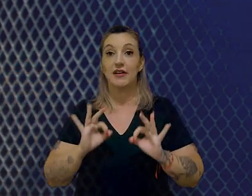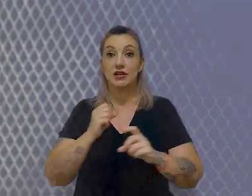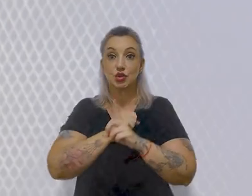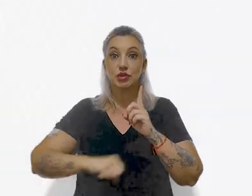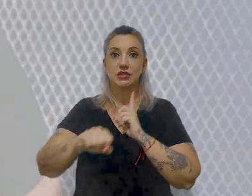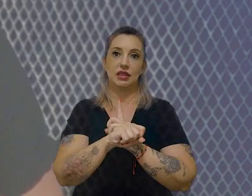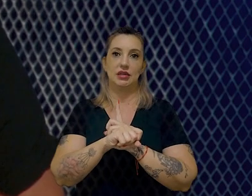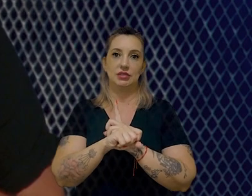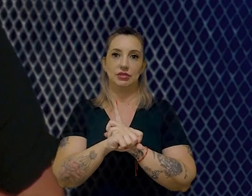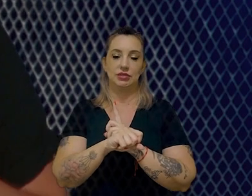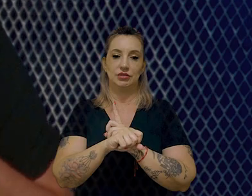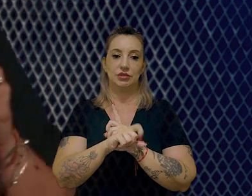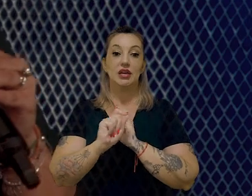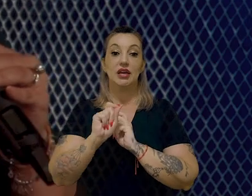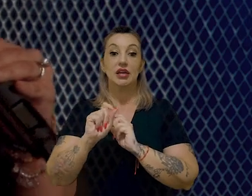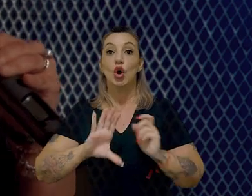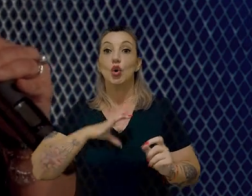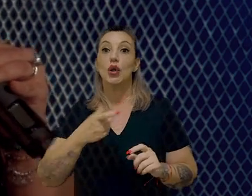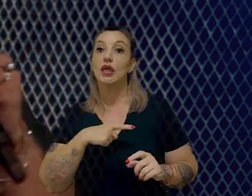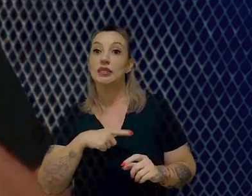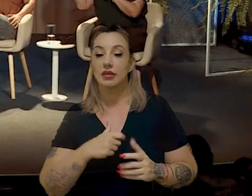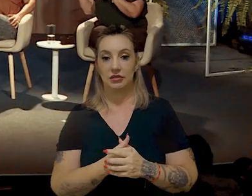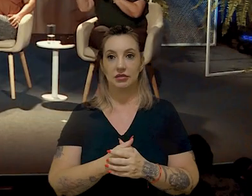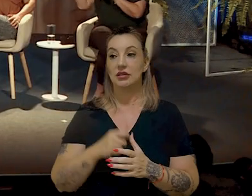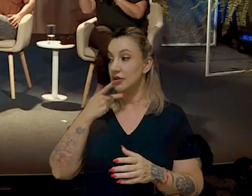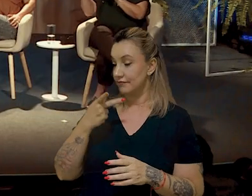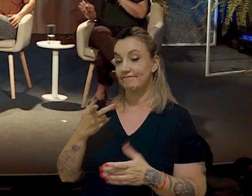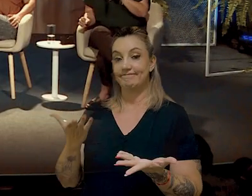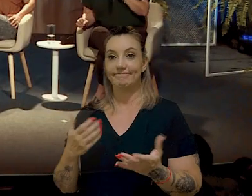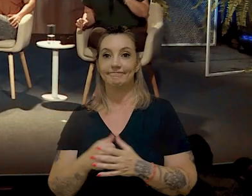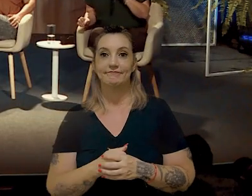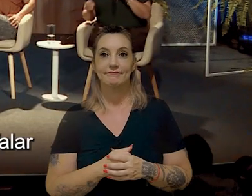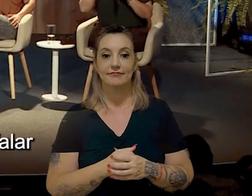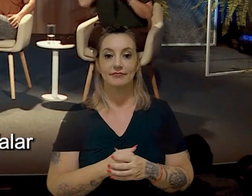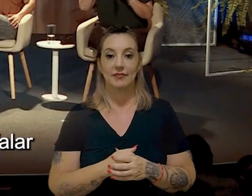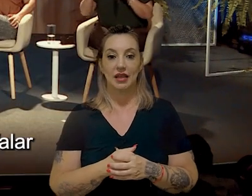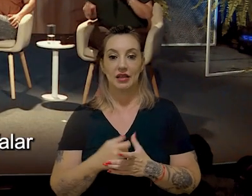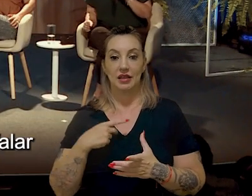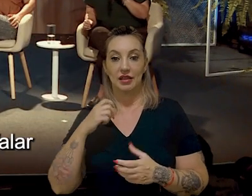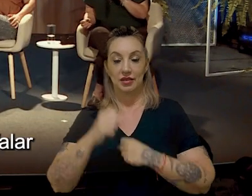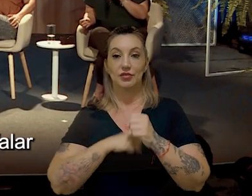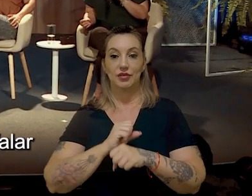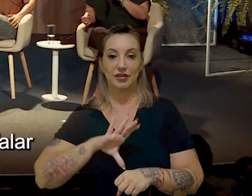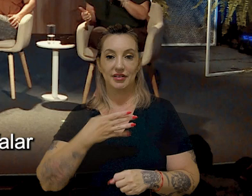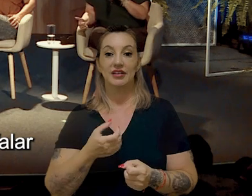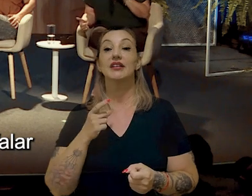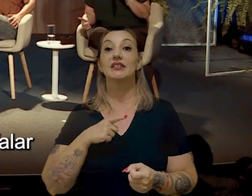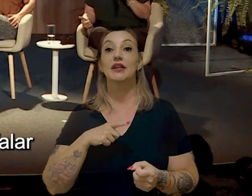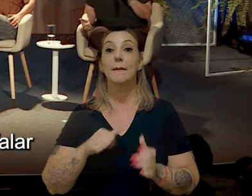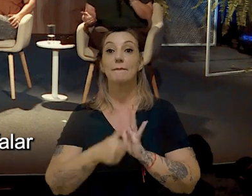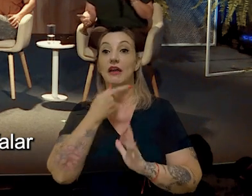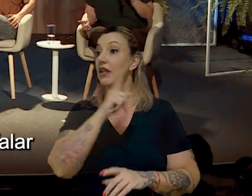sociedade. Quem vai ter a coragem... Eu vou entrar no meu... Estou no ano da coragem. De